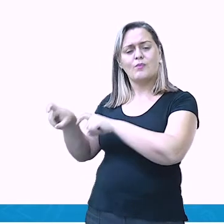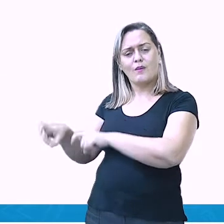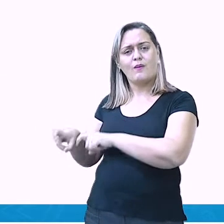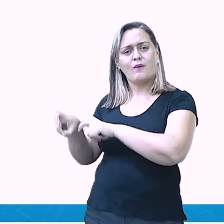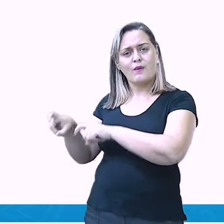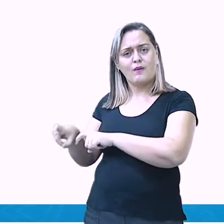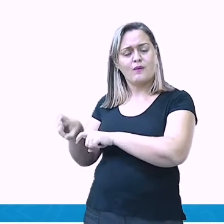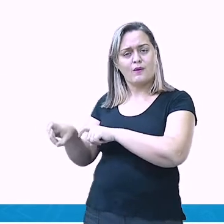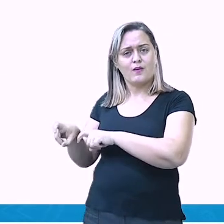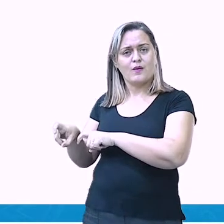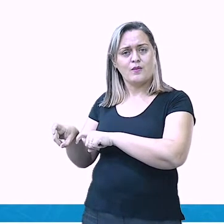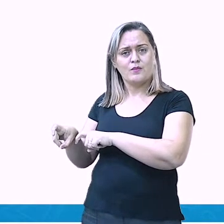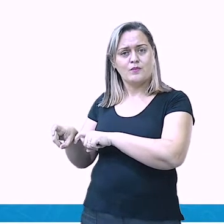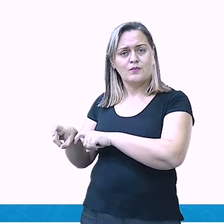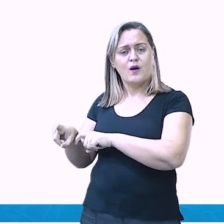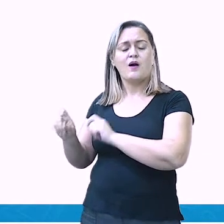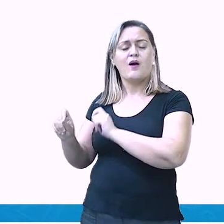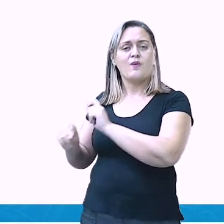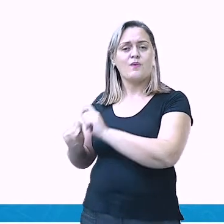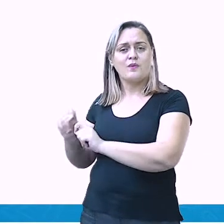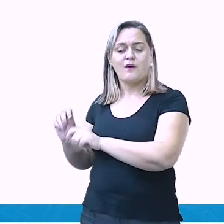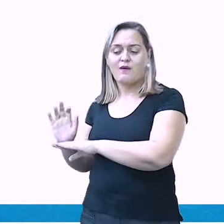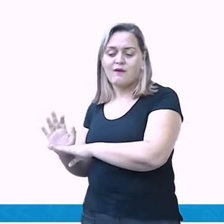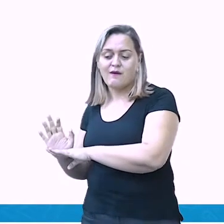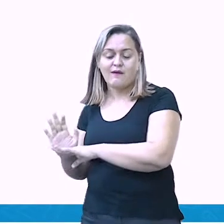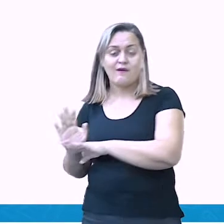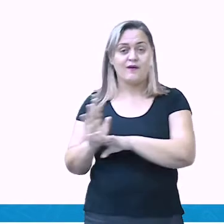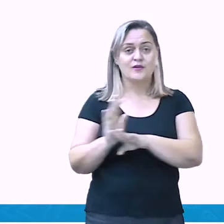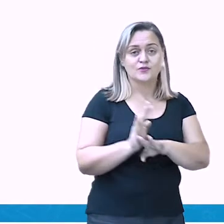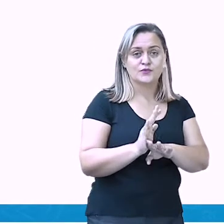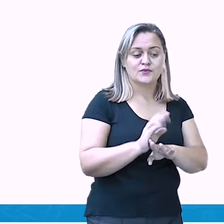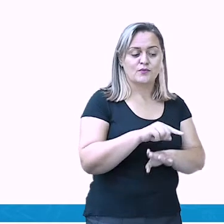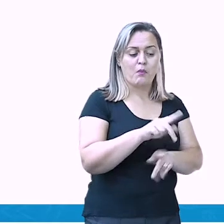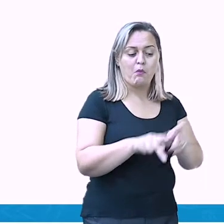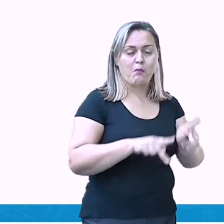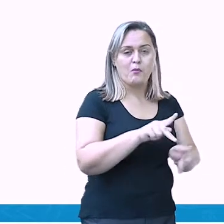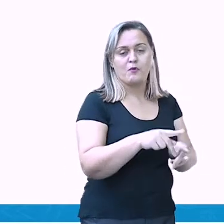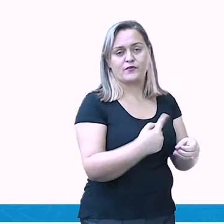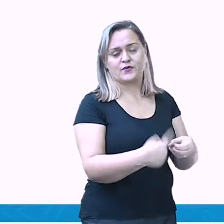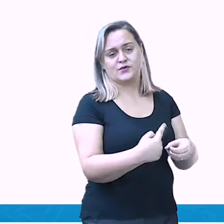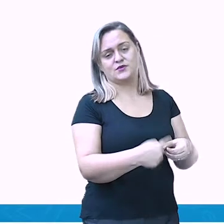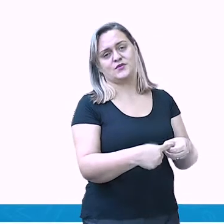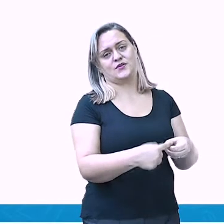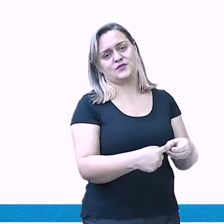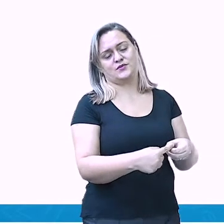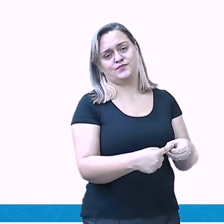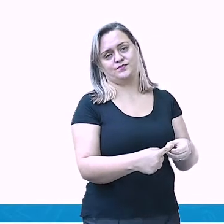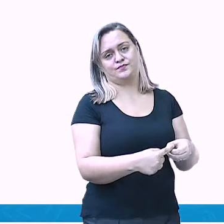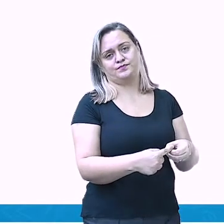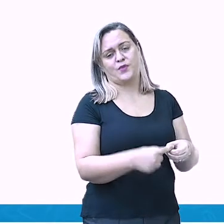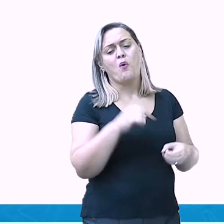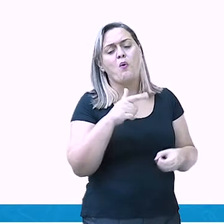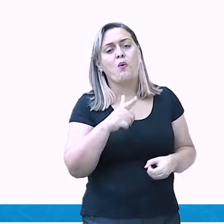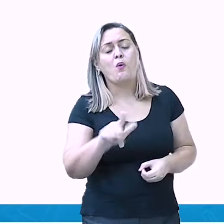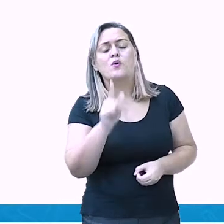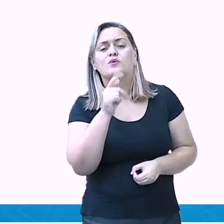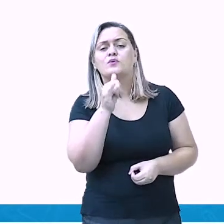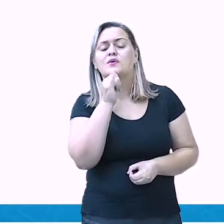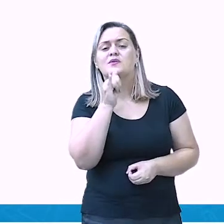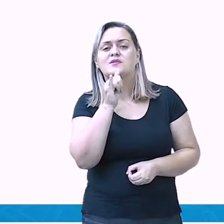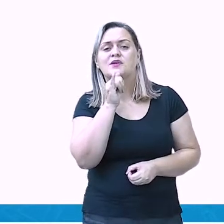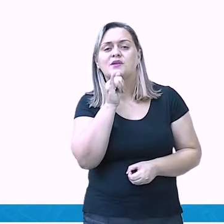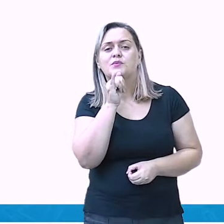traz o que? Benefícios para o povo da cidade. Outro exemplo, a pecuária que nós comentamos, né?